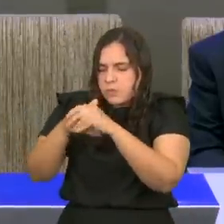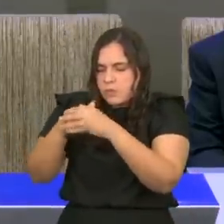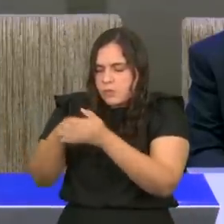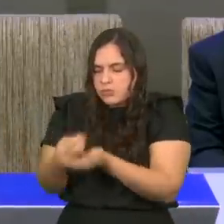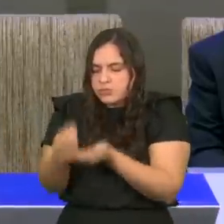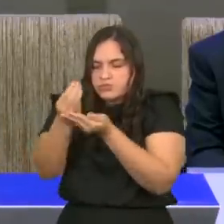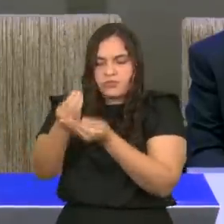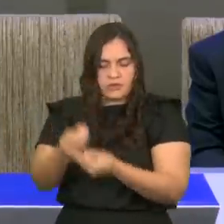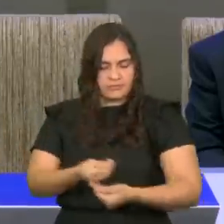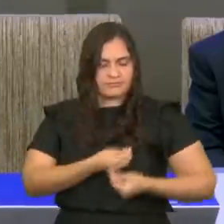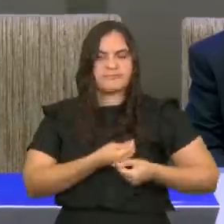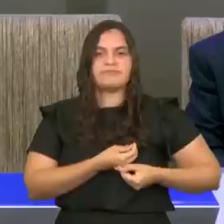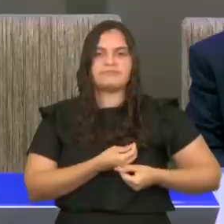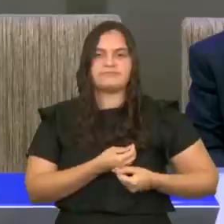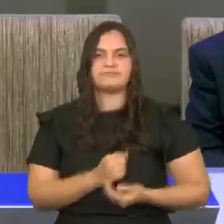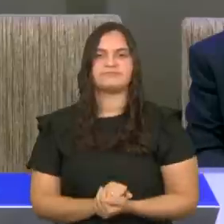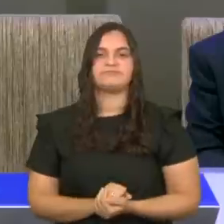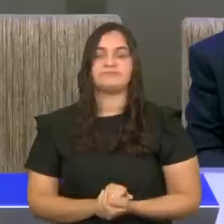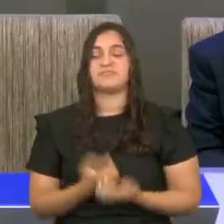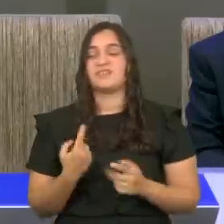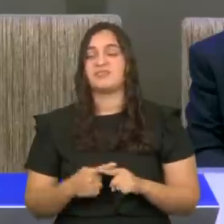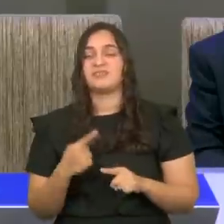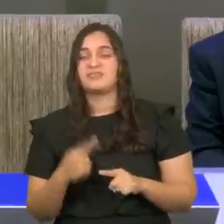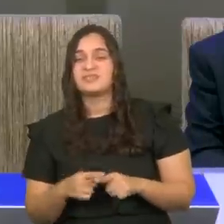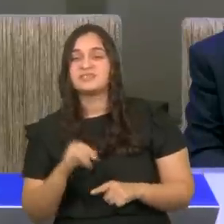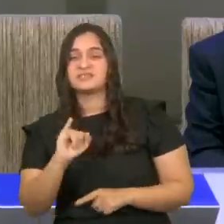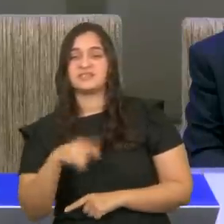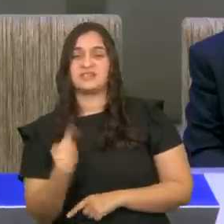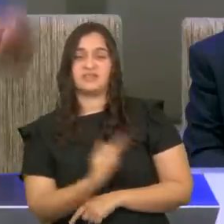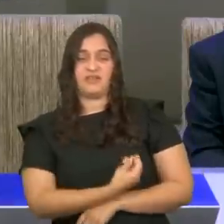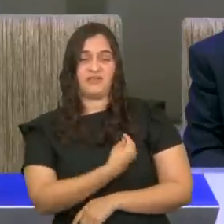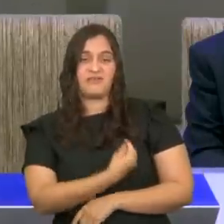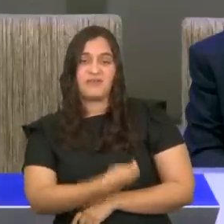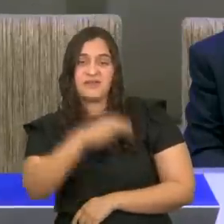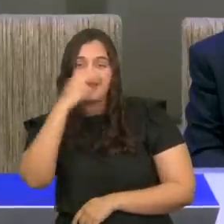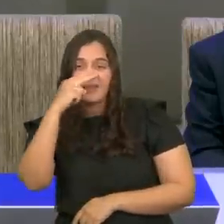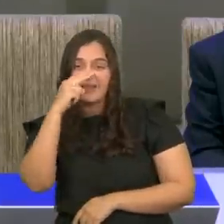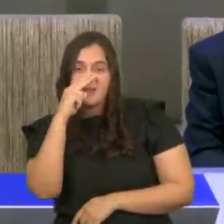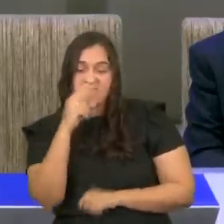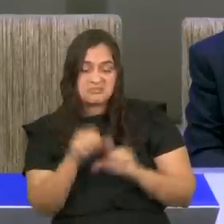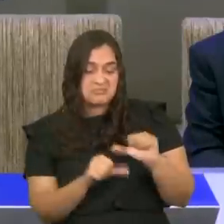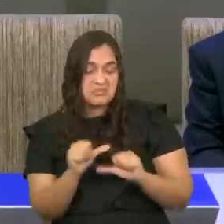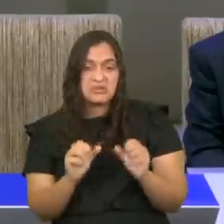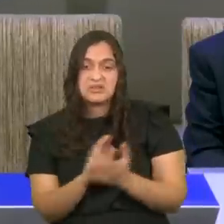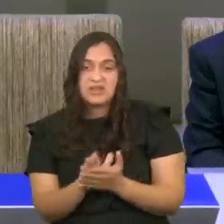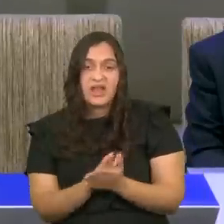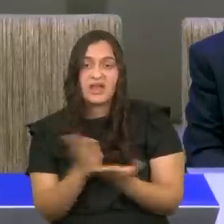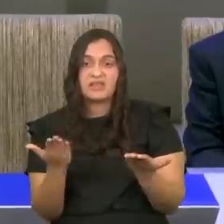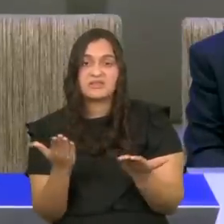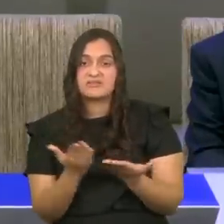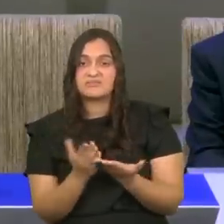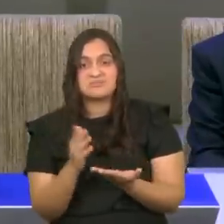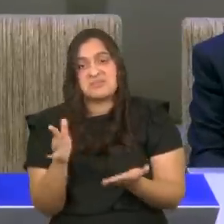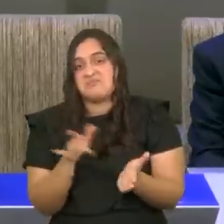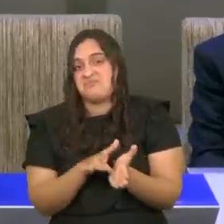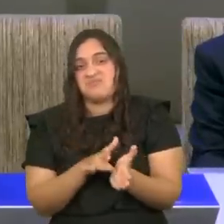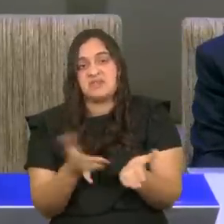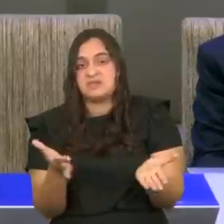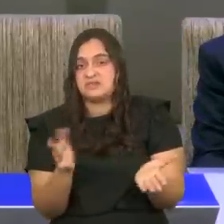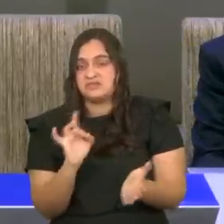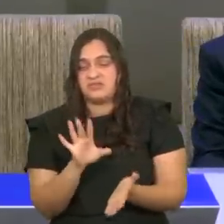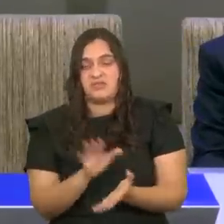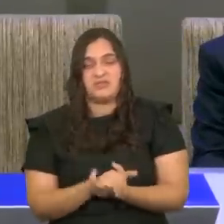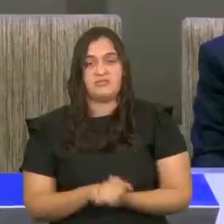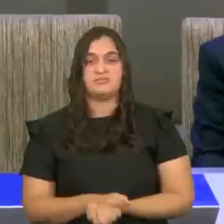transformação, não é um evangelho. Aleluia. Jesus, está, dizendo, há vidas, que estão, aqui, esta noite,